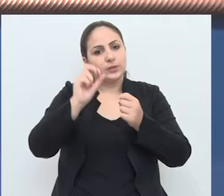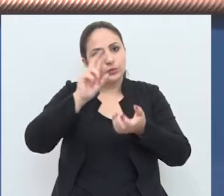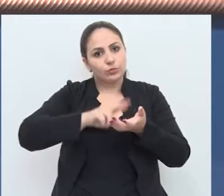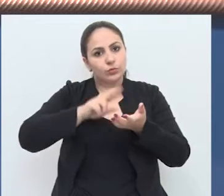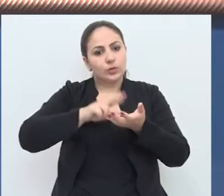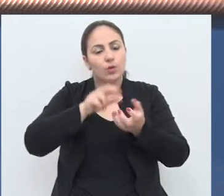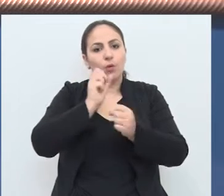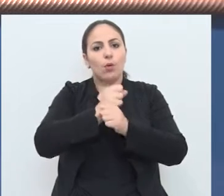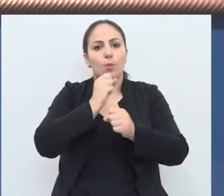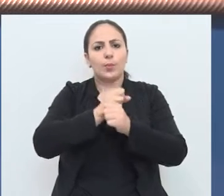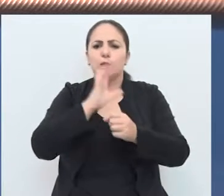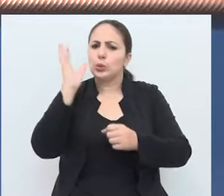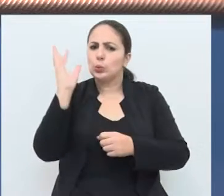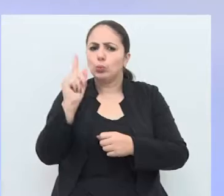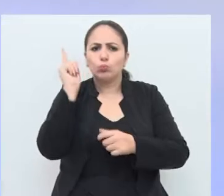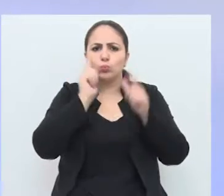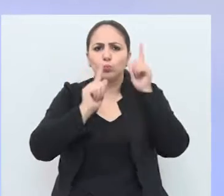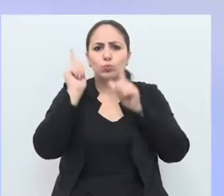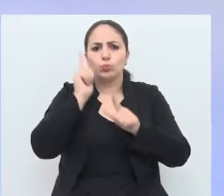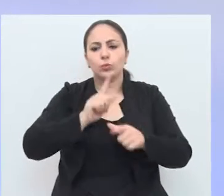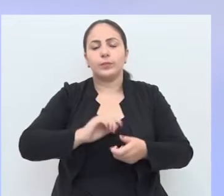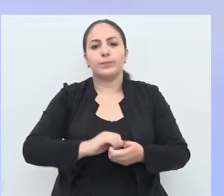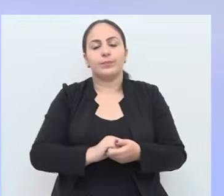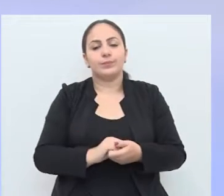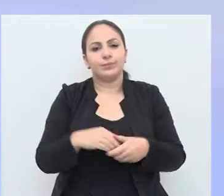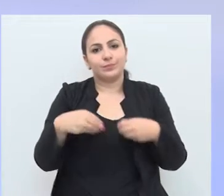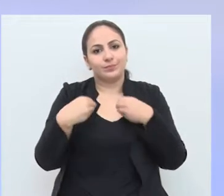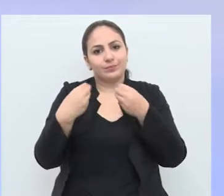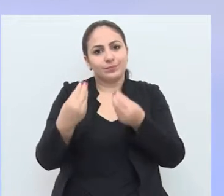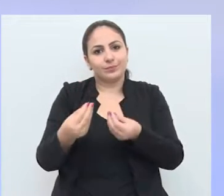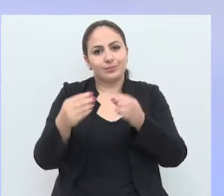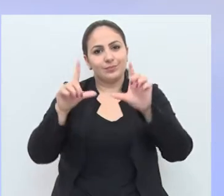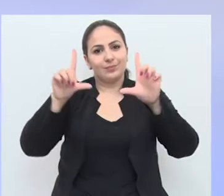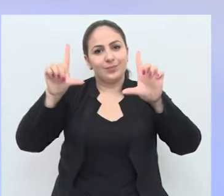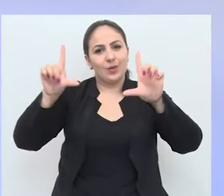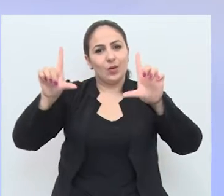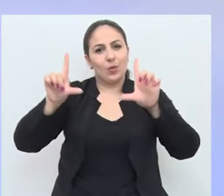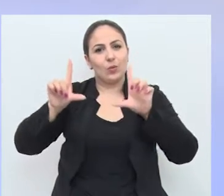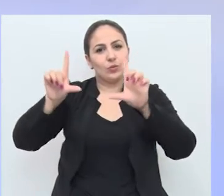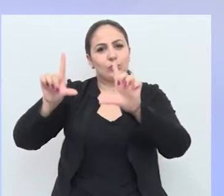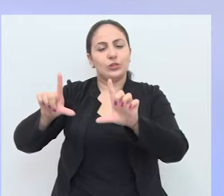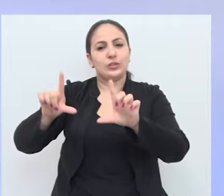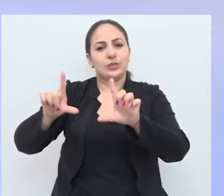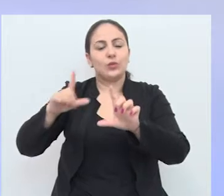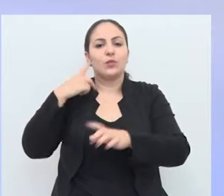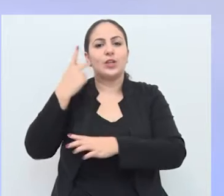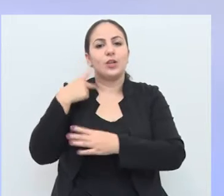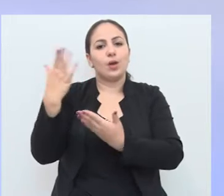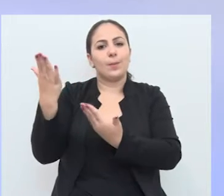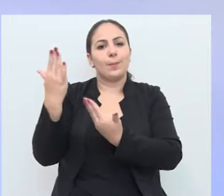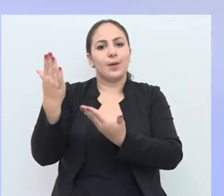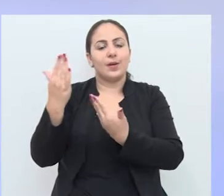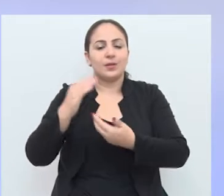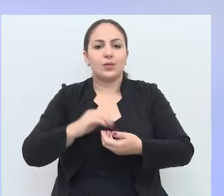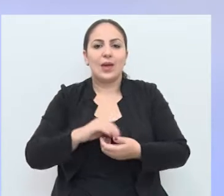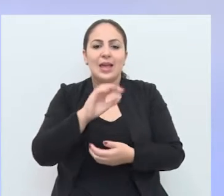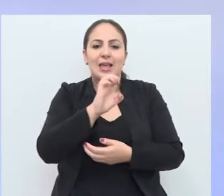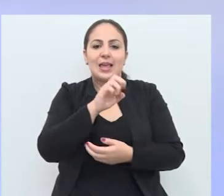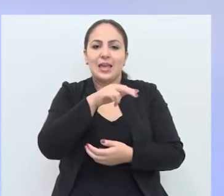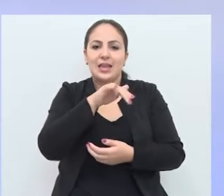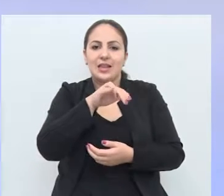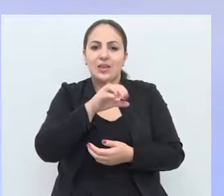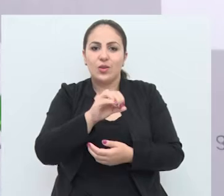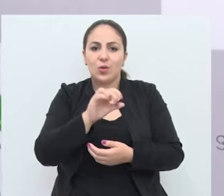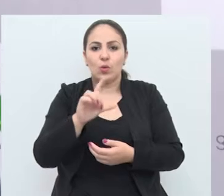regularização da sua obra e todos ganham. A concessão do título de vereador emérito a Enio Luiz de Oliveira também foi